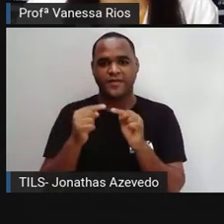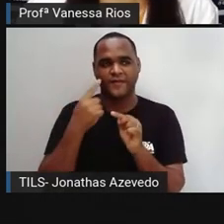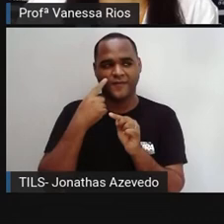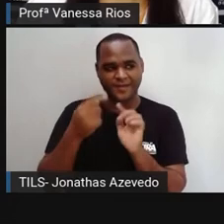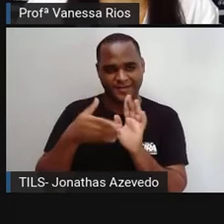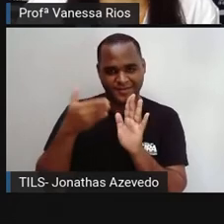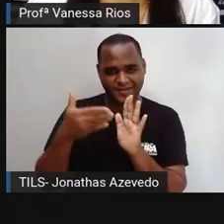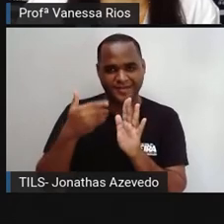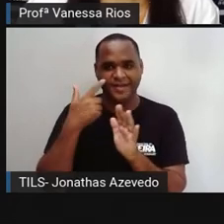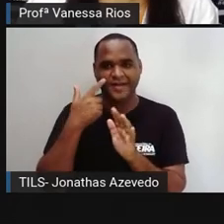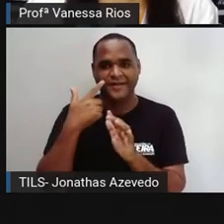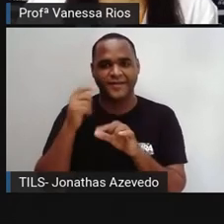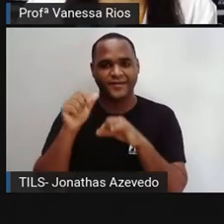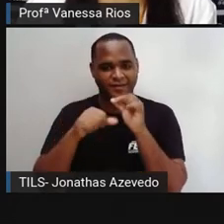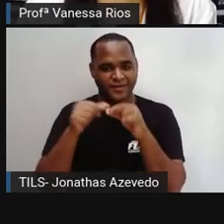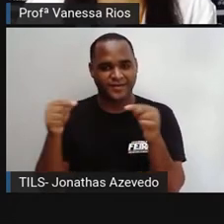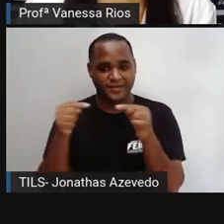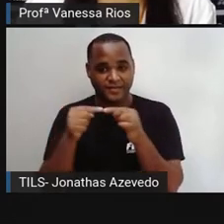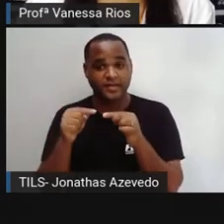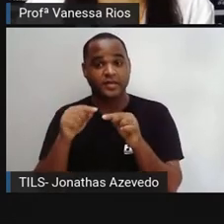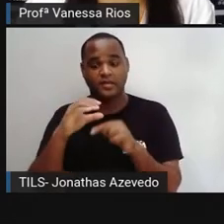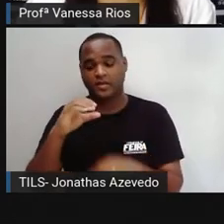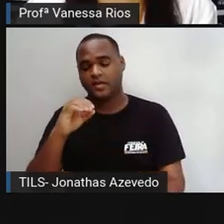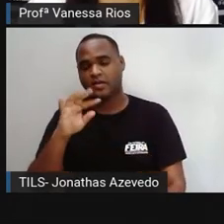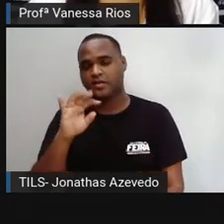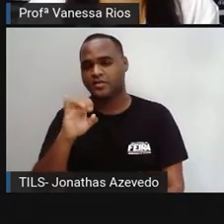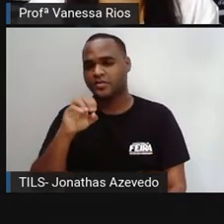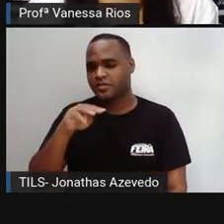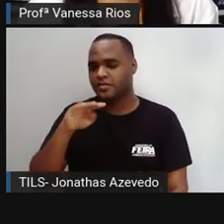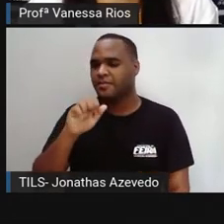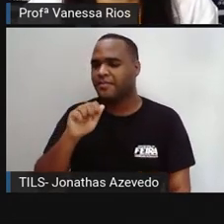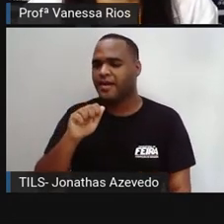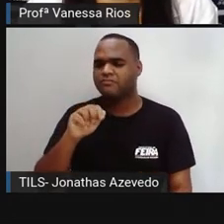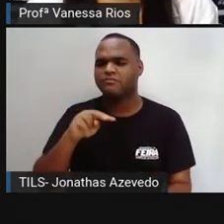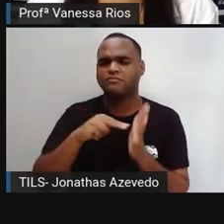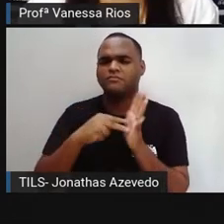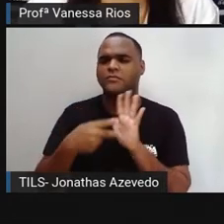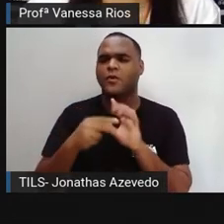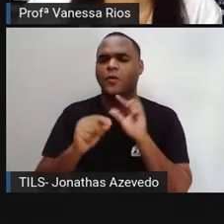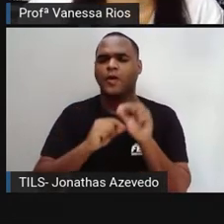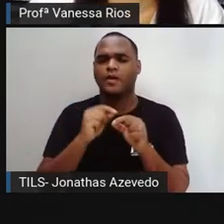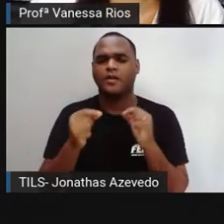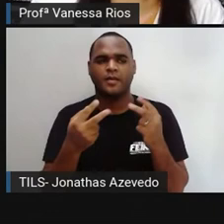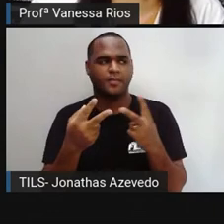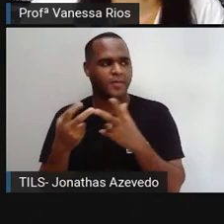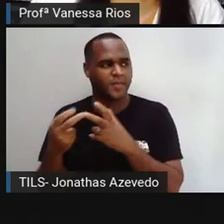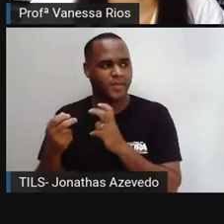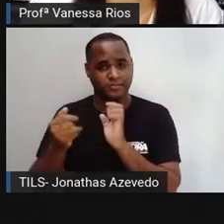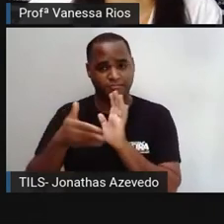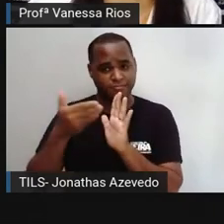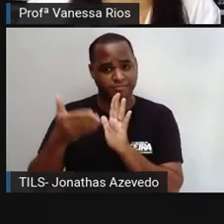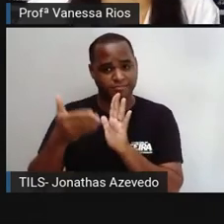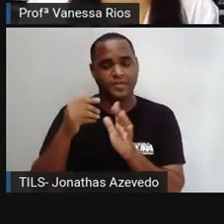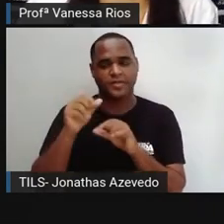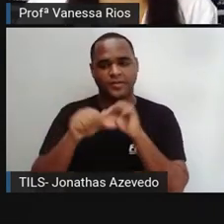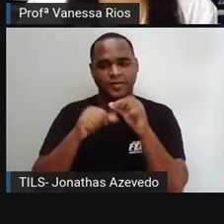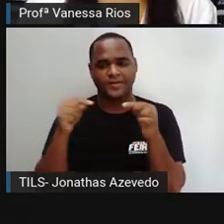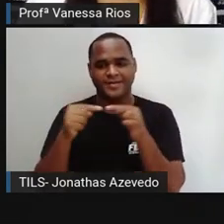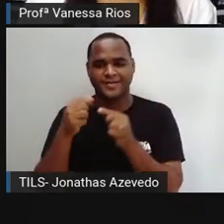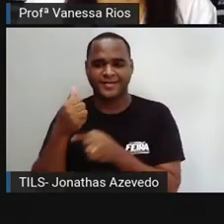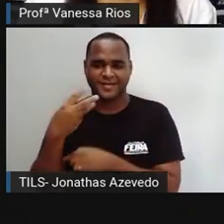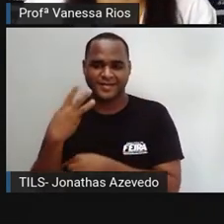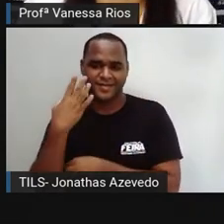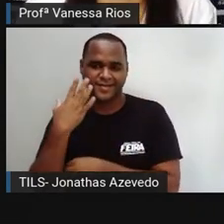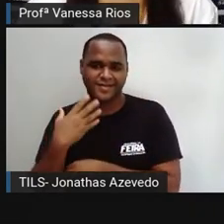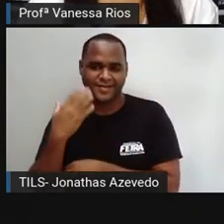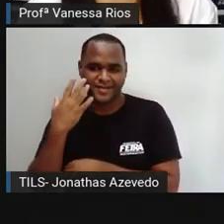Se liga na mexerica, catimbar. O que significa isso? Para descobrir, a folhinha conversou com 13